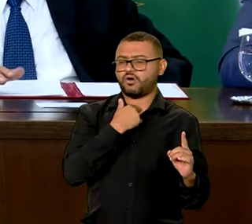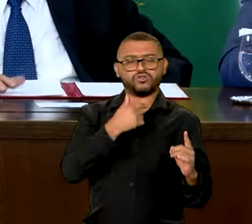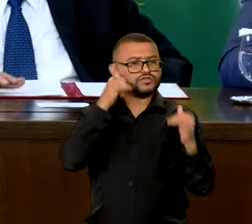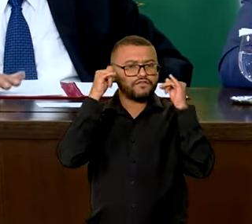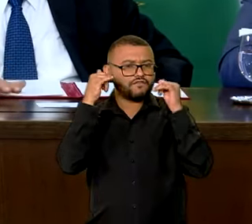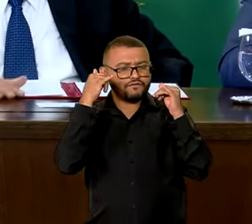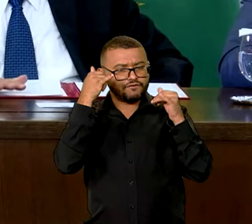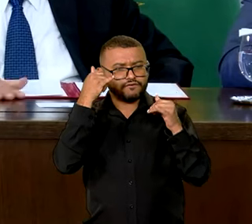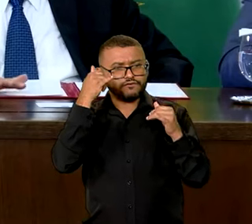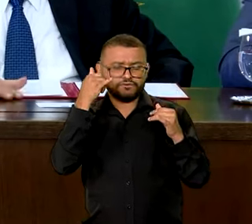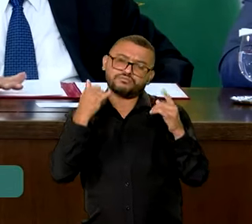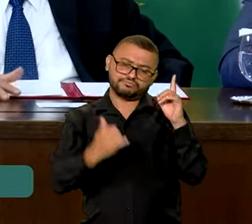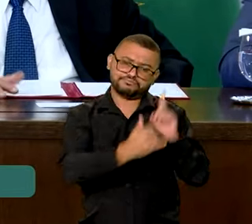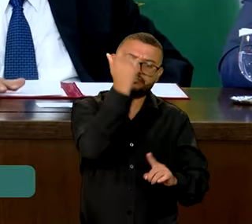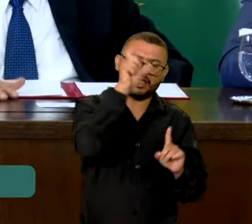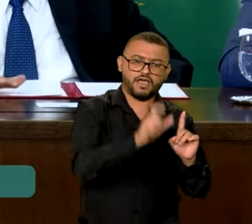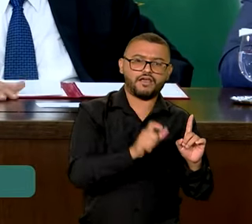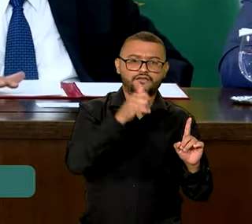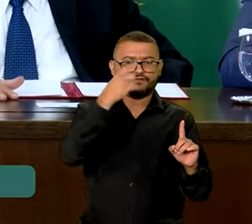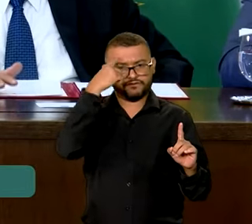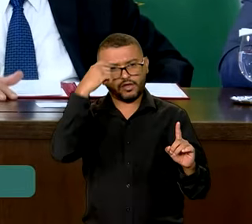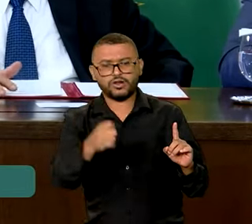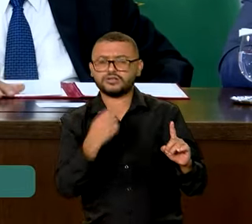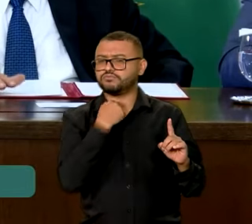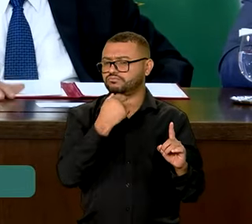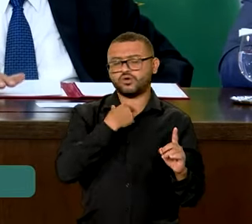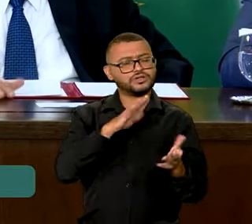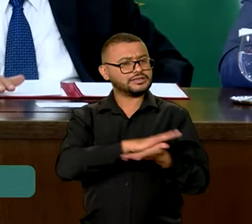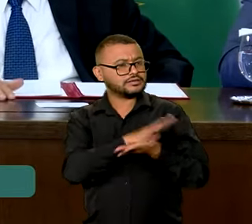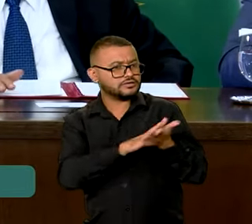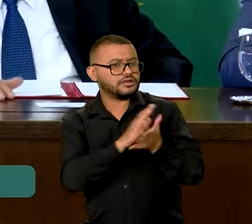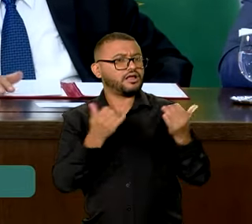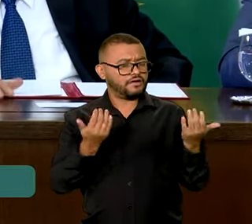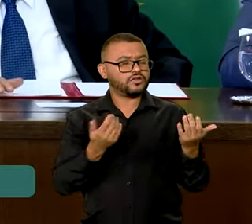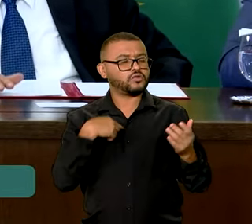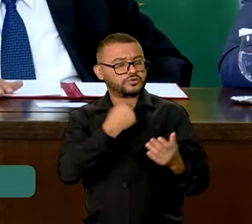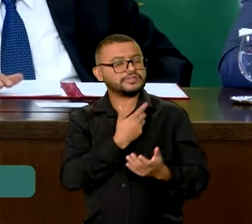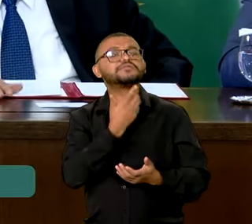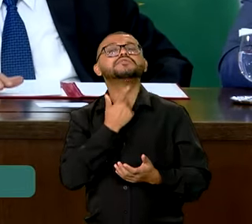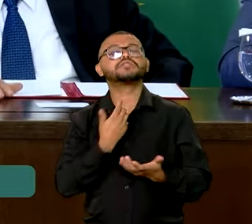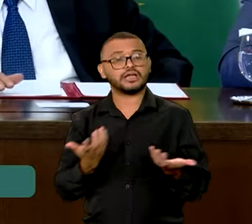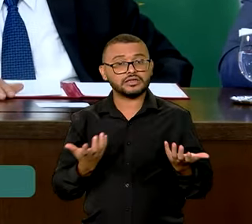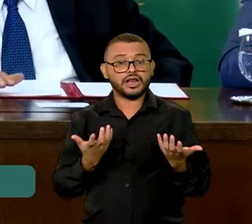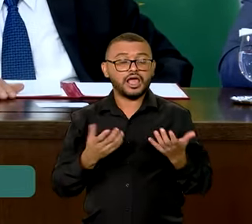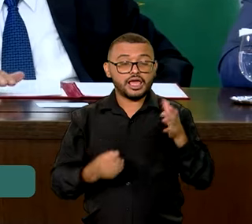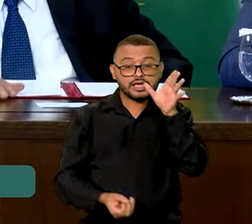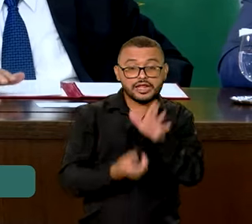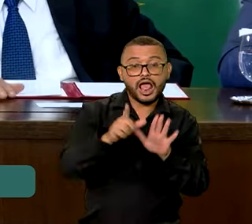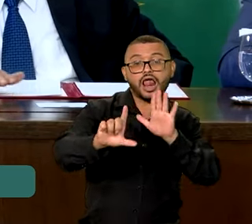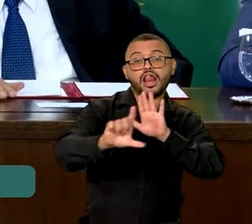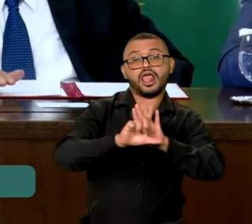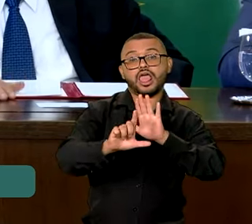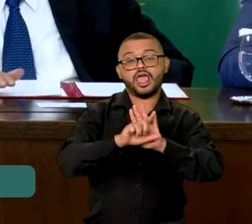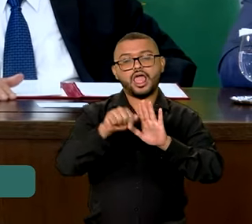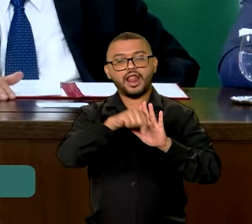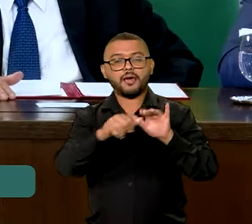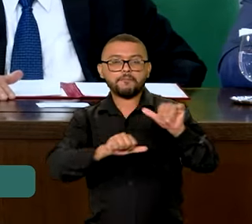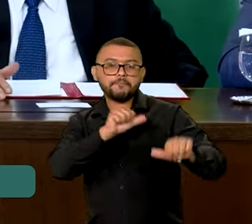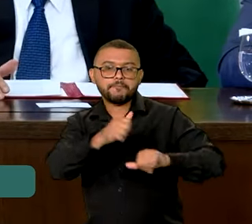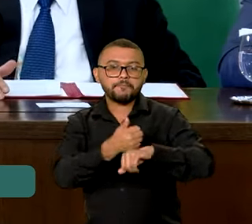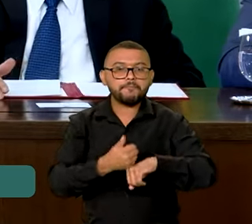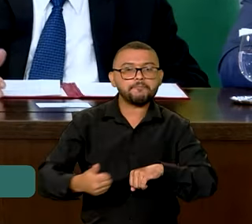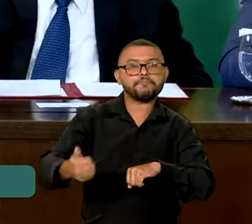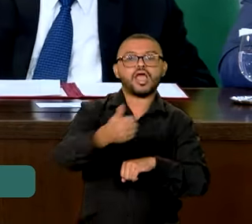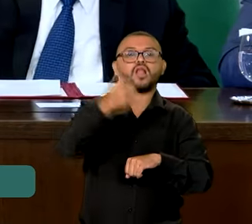ninguém, nem a natureza, nem ninguém, sofresse qualquer tipo de violência. Então, essa lei, ela vem aprimorar